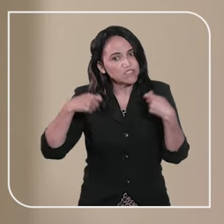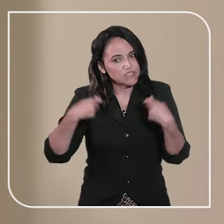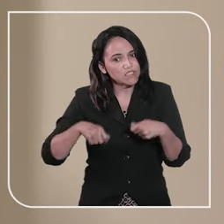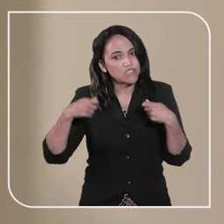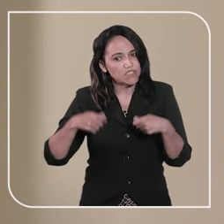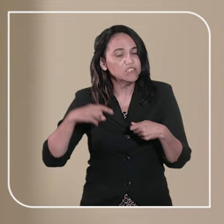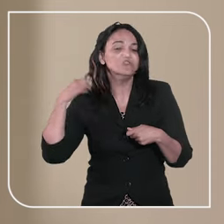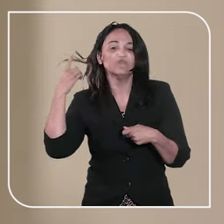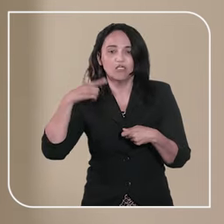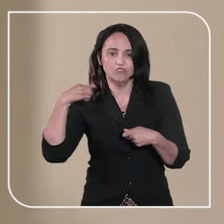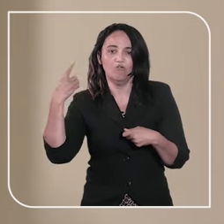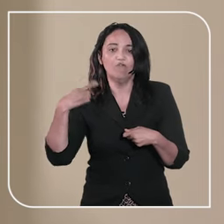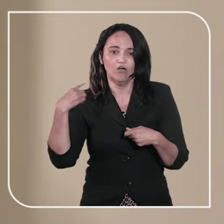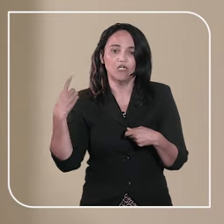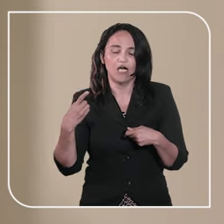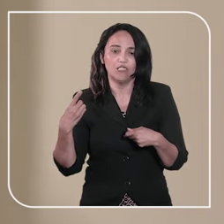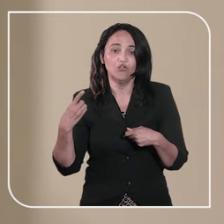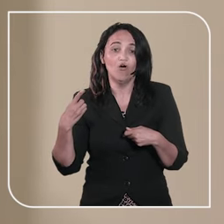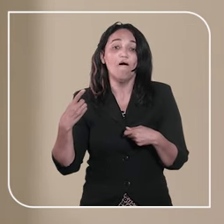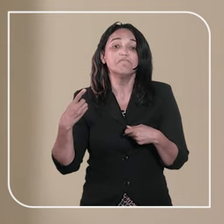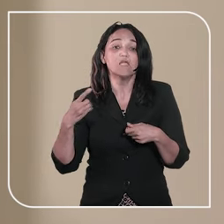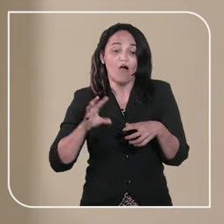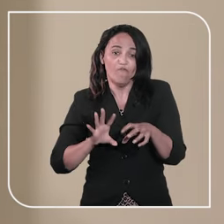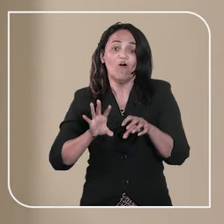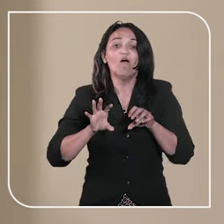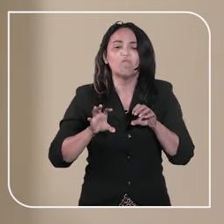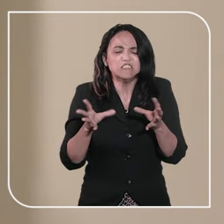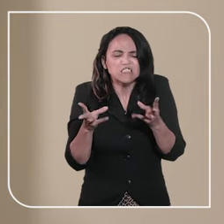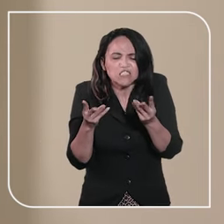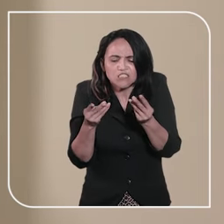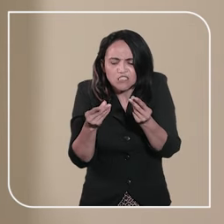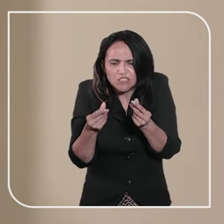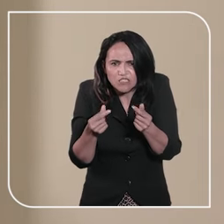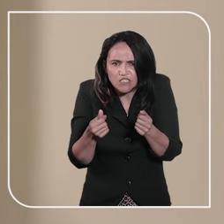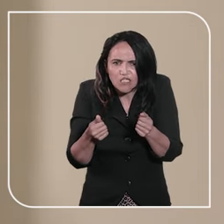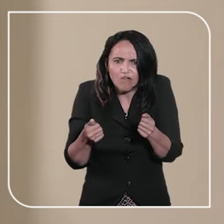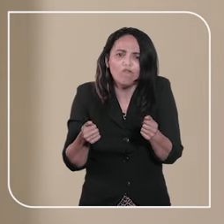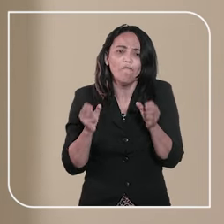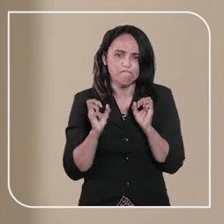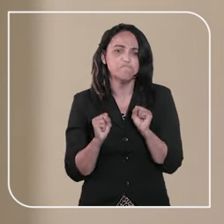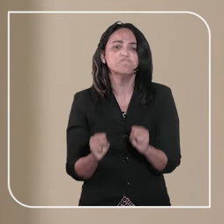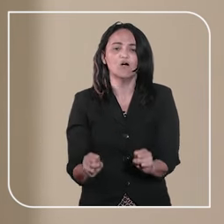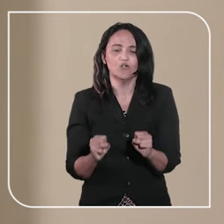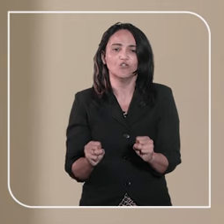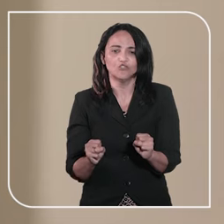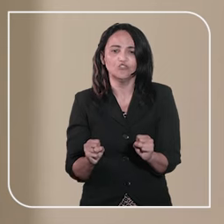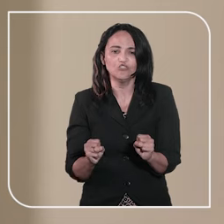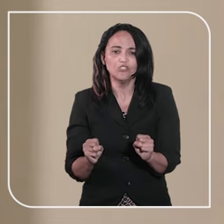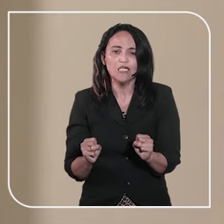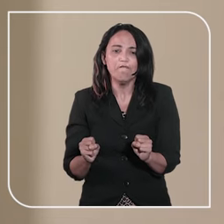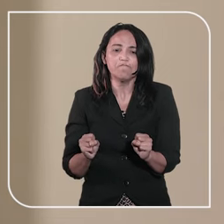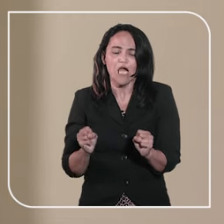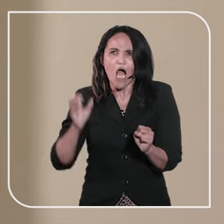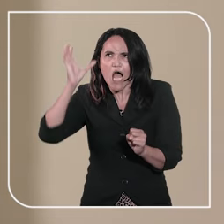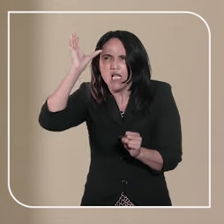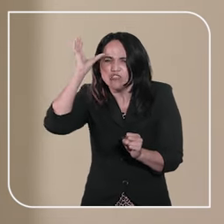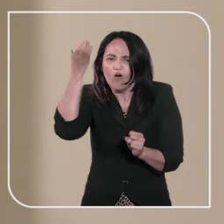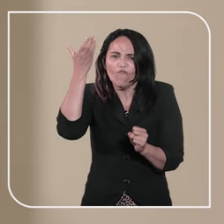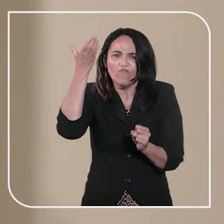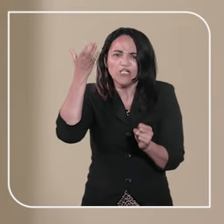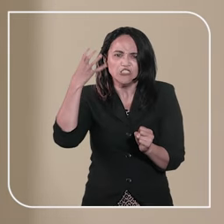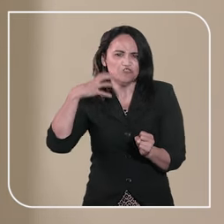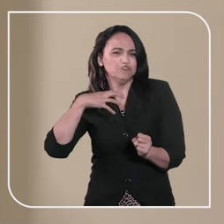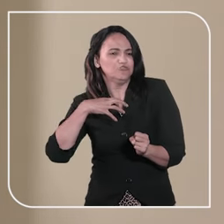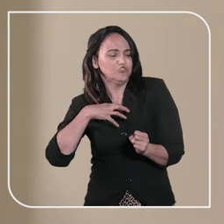presença de um advogado. Um advogado sensível pode conduzir o processo